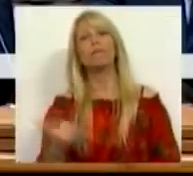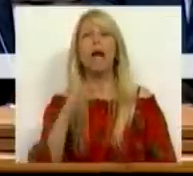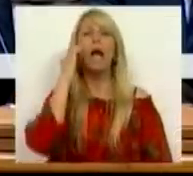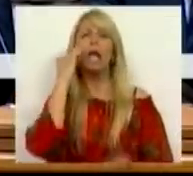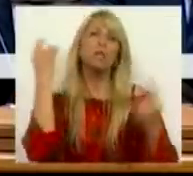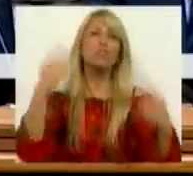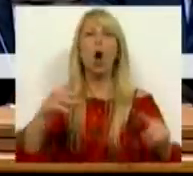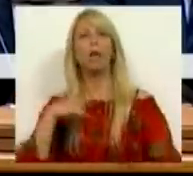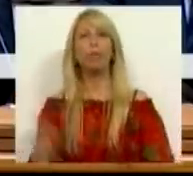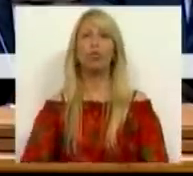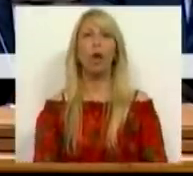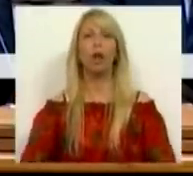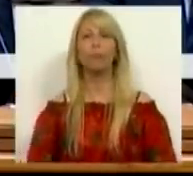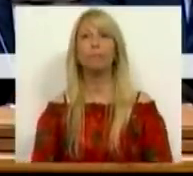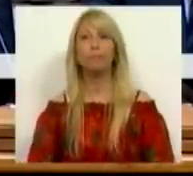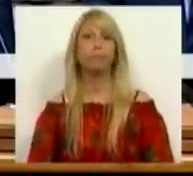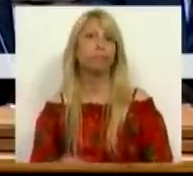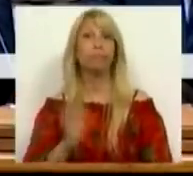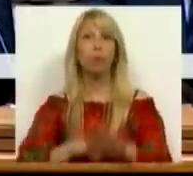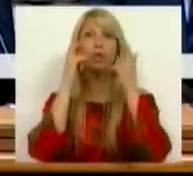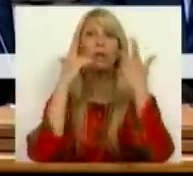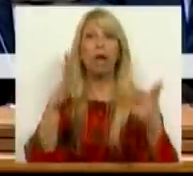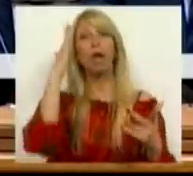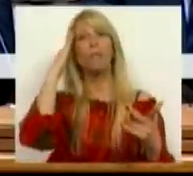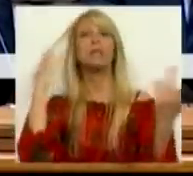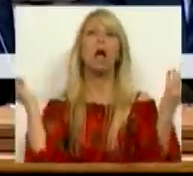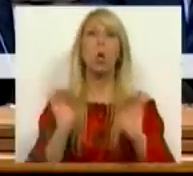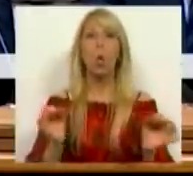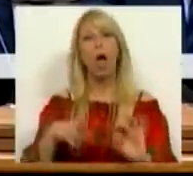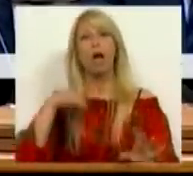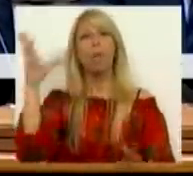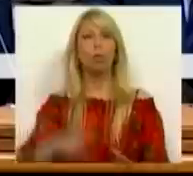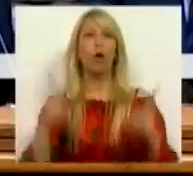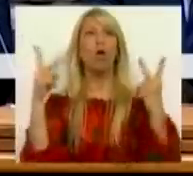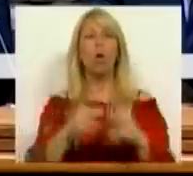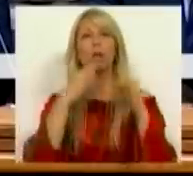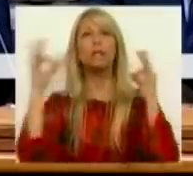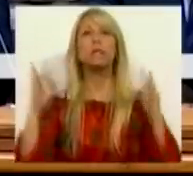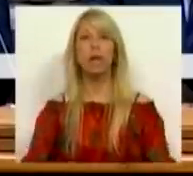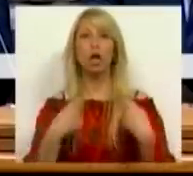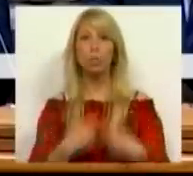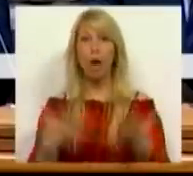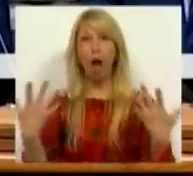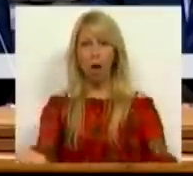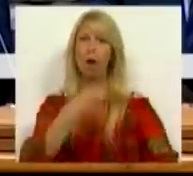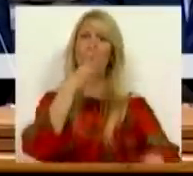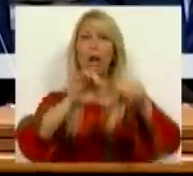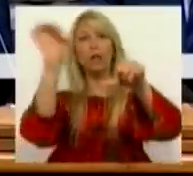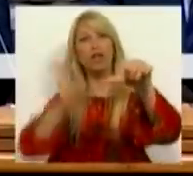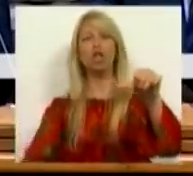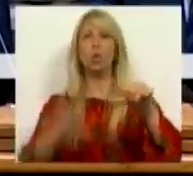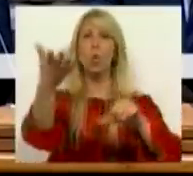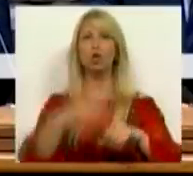apenas portuguesa e que se devia à incapacidade do Governo de cortar a sério nas despesas, vir agora ensaiar este discurso sobre